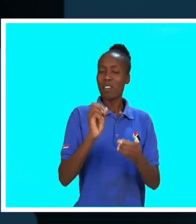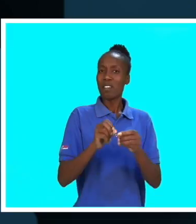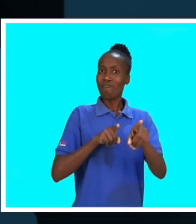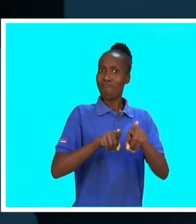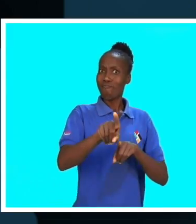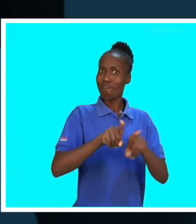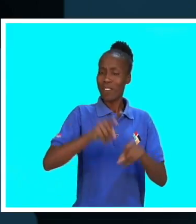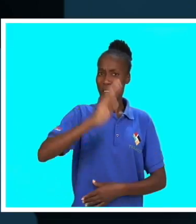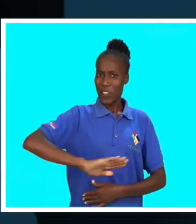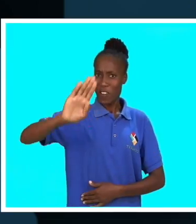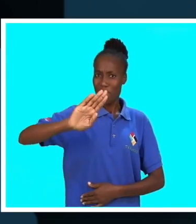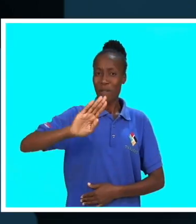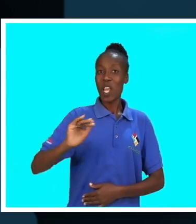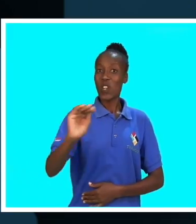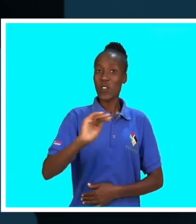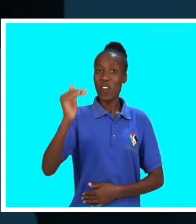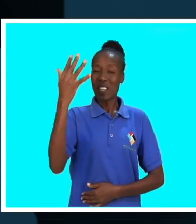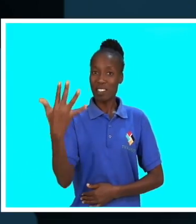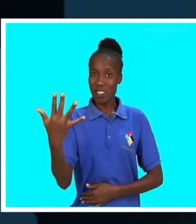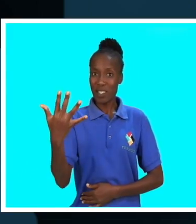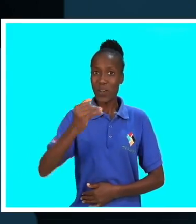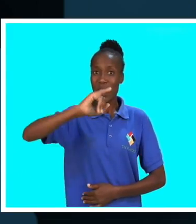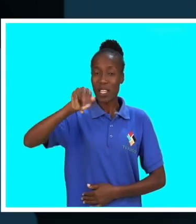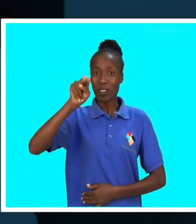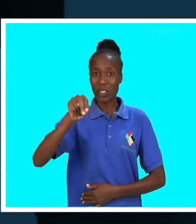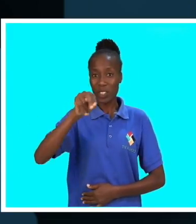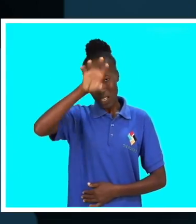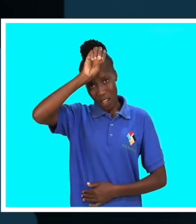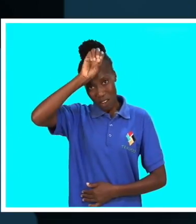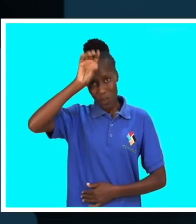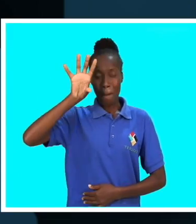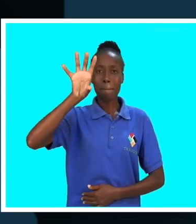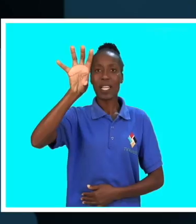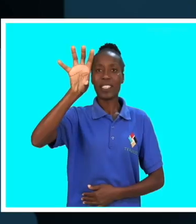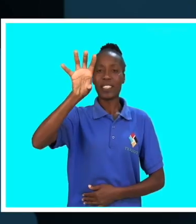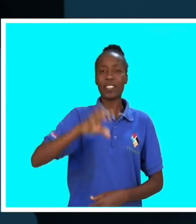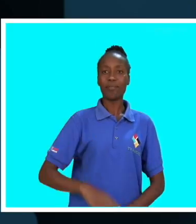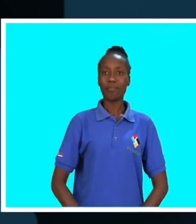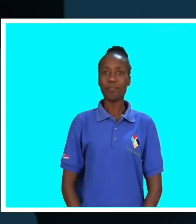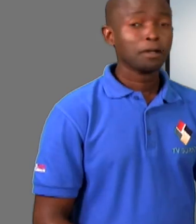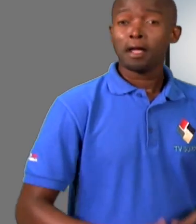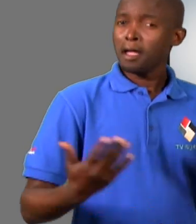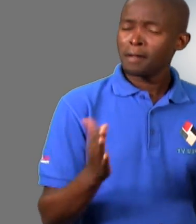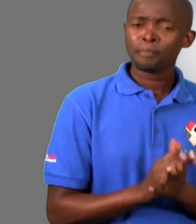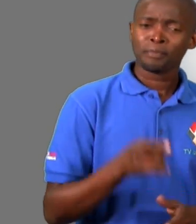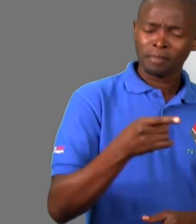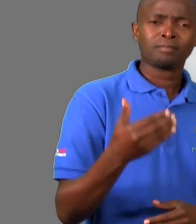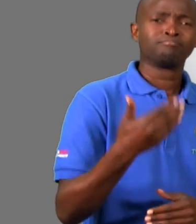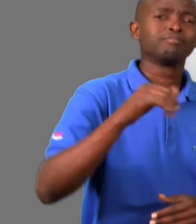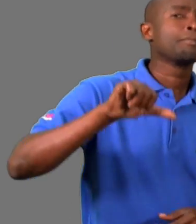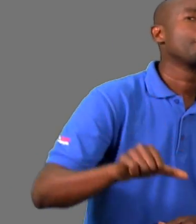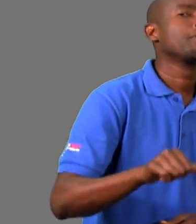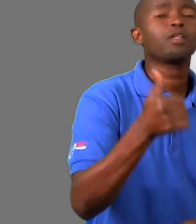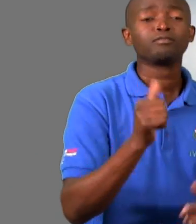para a gala regional da Zona 5 a ter lugar em junho na África do Sul. Isto vai